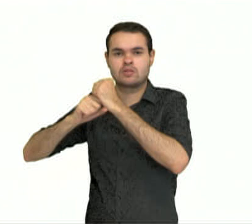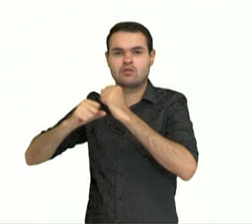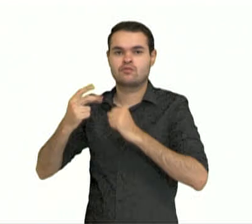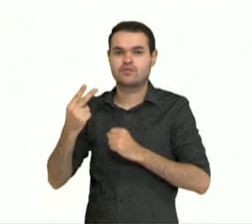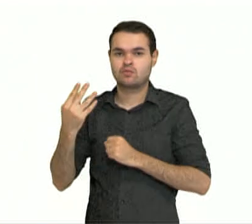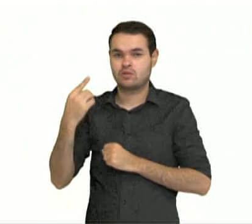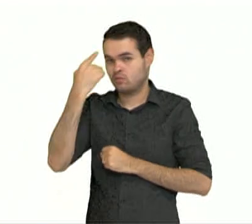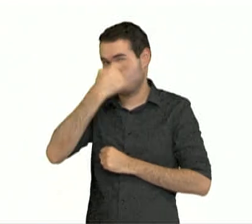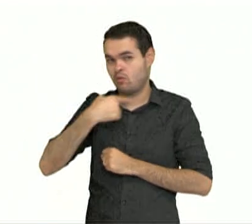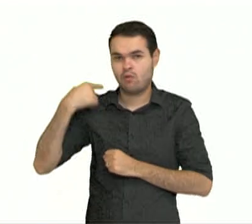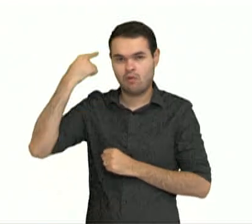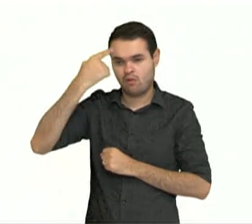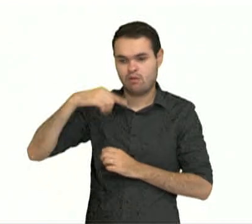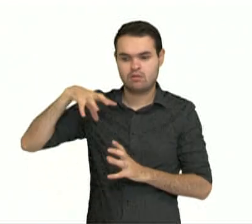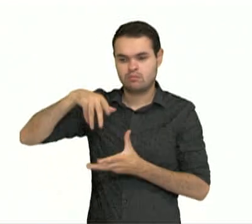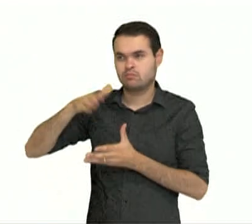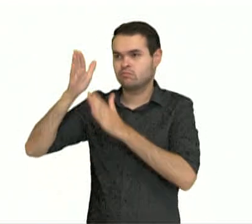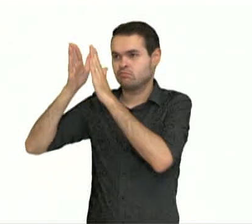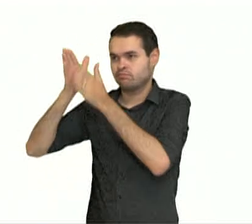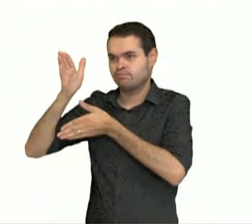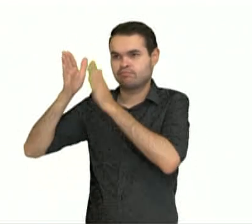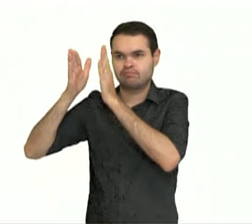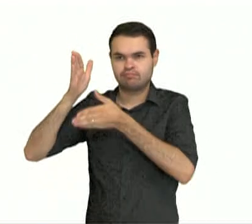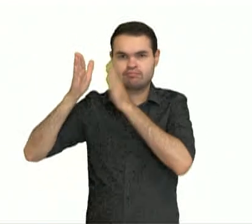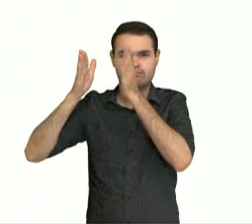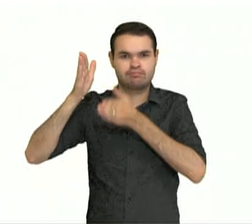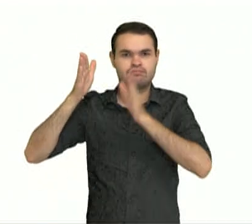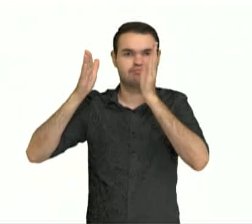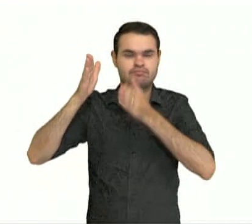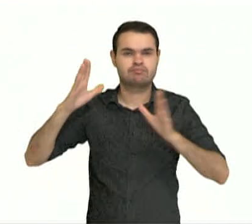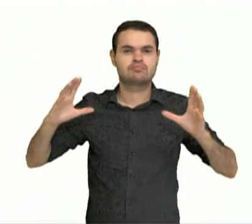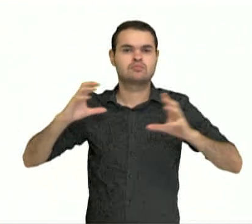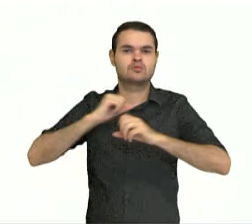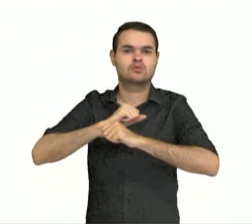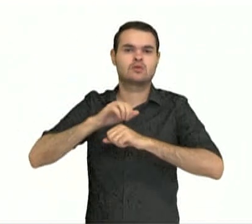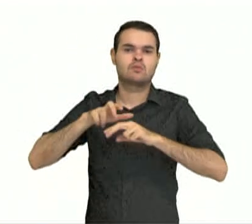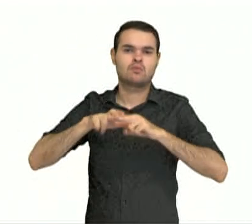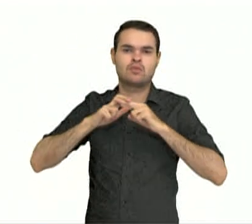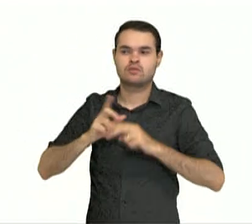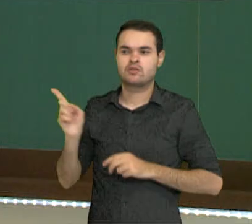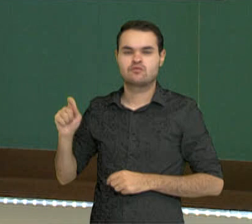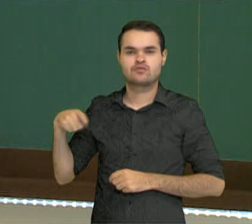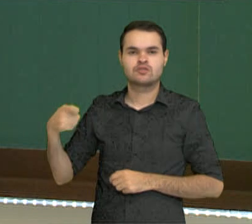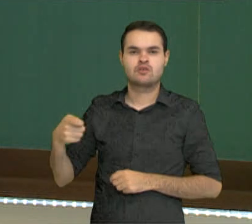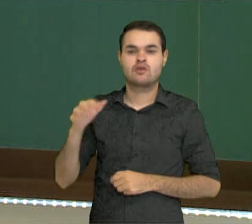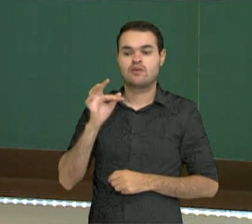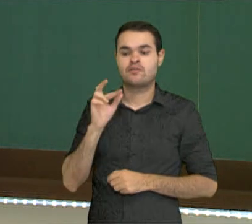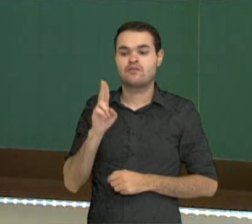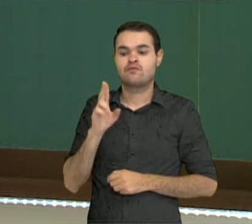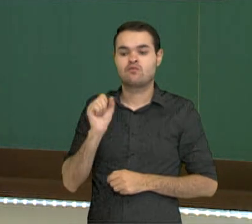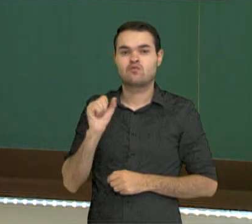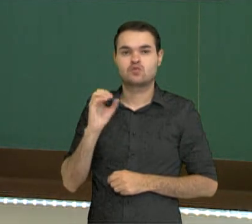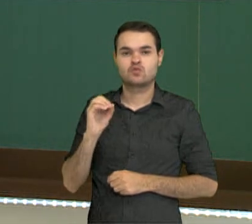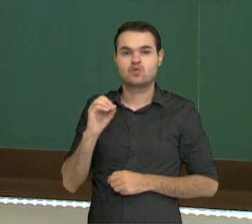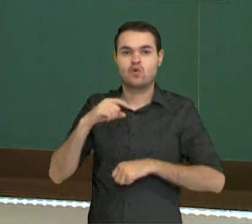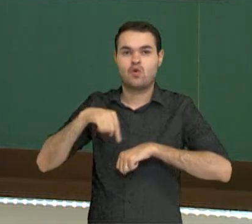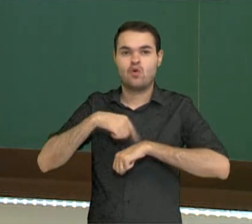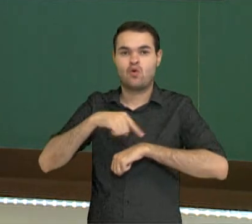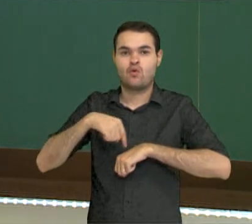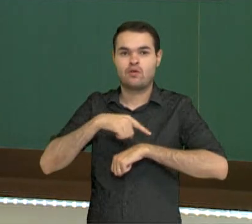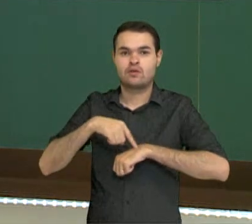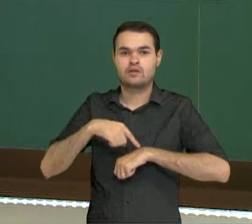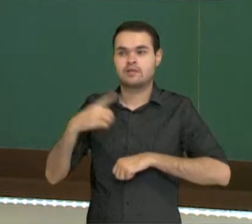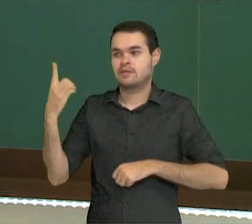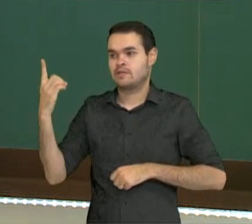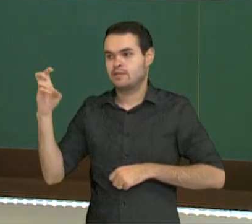uma volta, que são as 24 horas. E aí se estabelece então essas faixas chamadas de fuso horário, certo? Faixas de